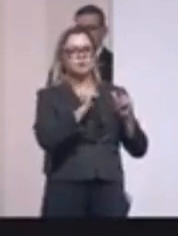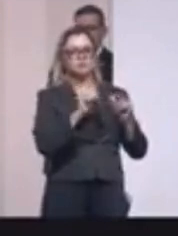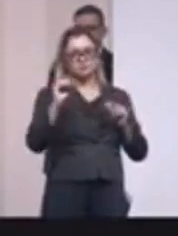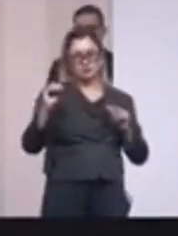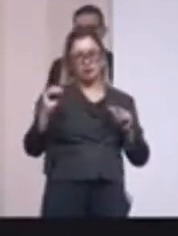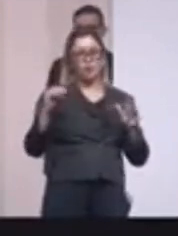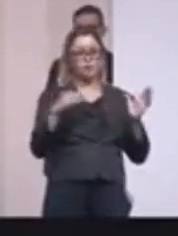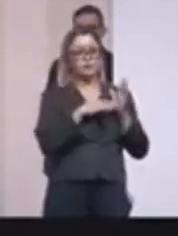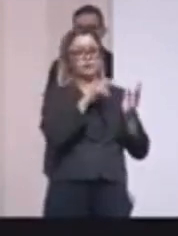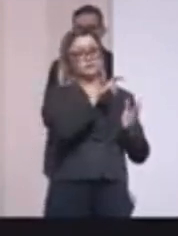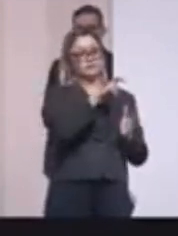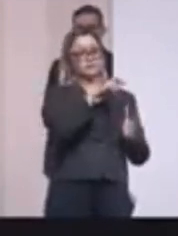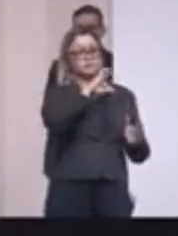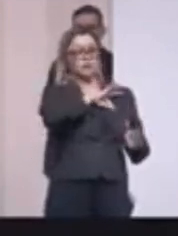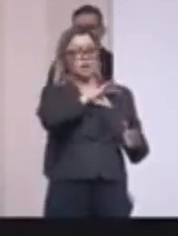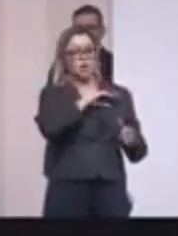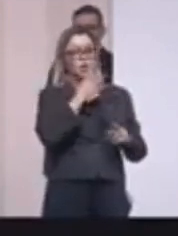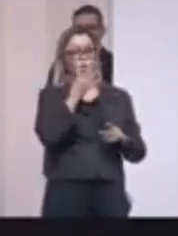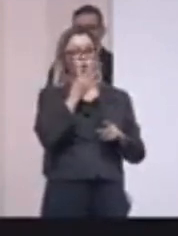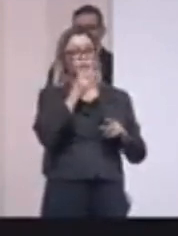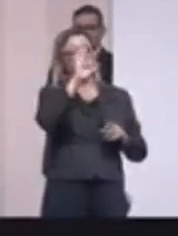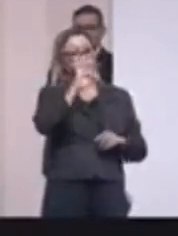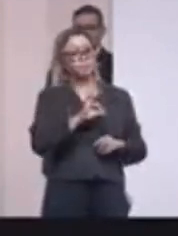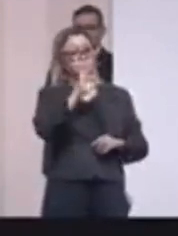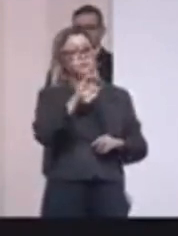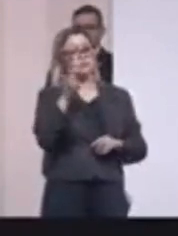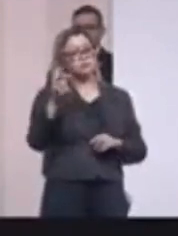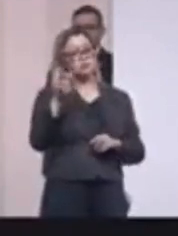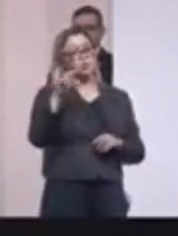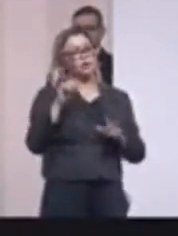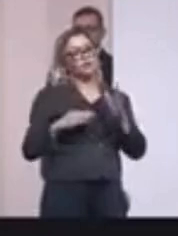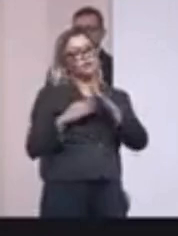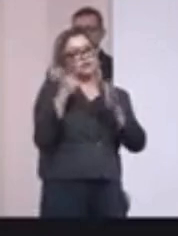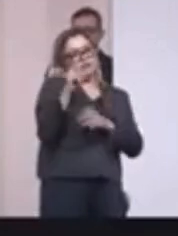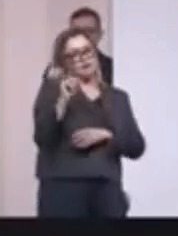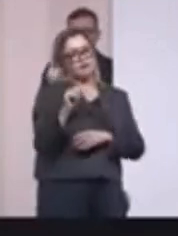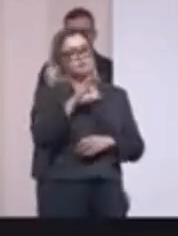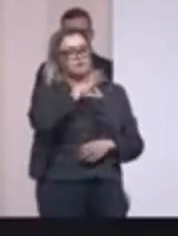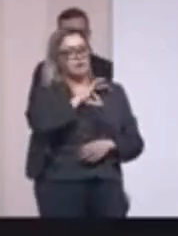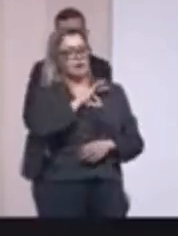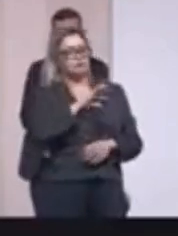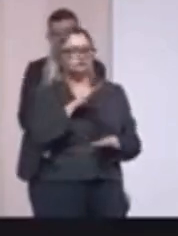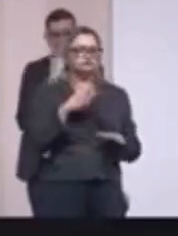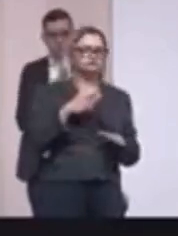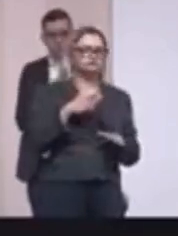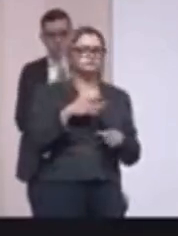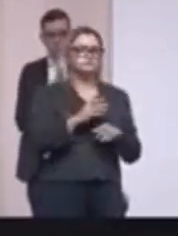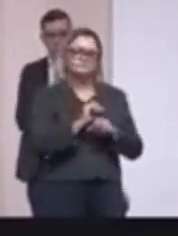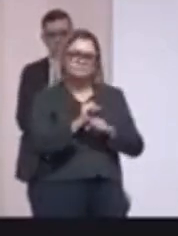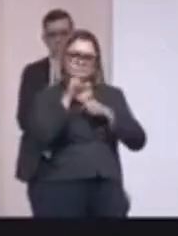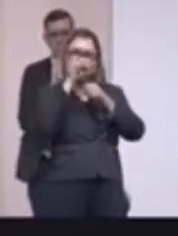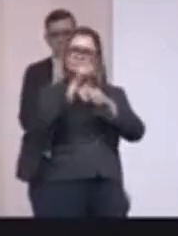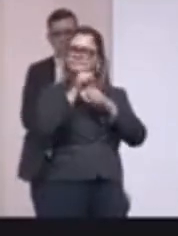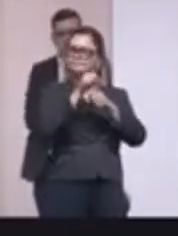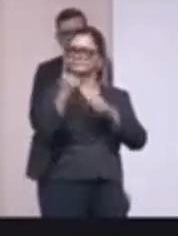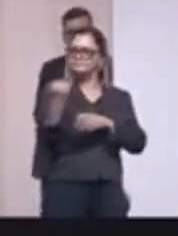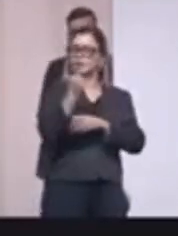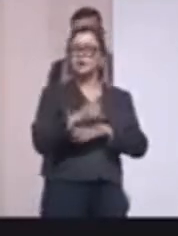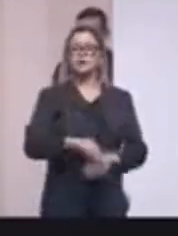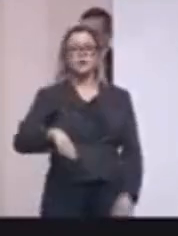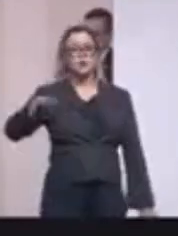zero até 5 salários mínimos, 4% de 5 a 10 salários mínimos, ou seja, é um reforço importante para que